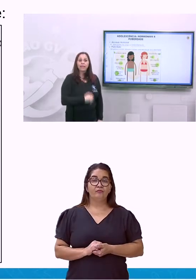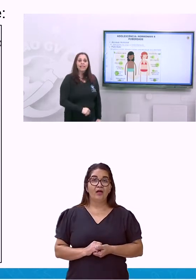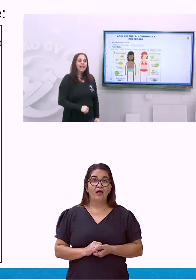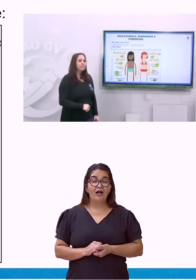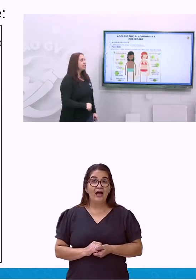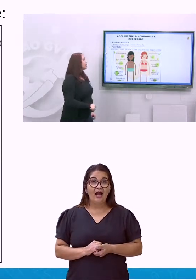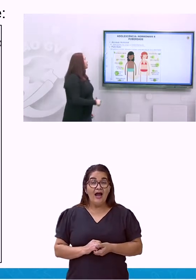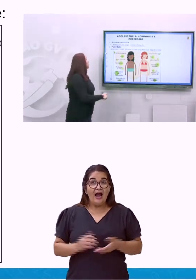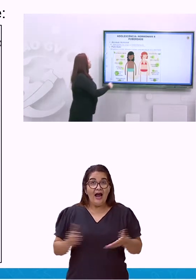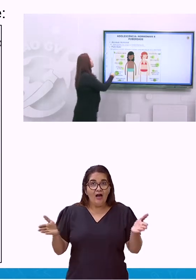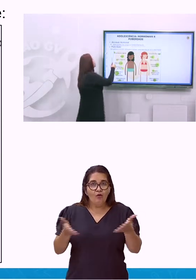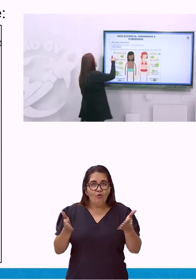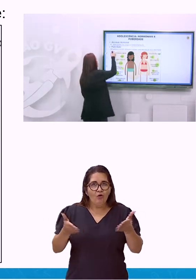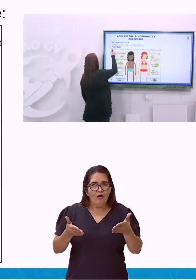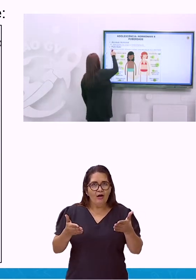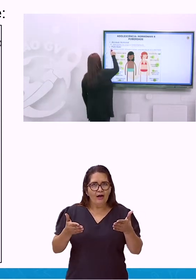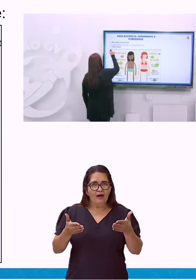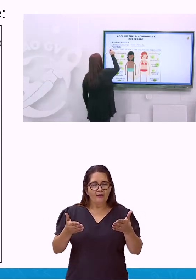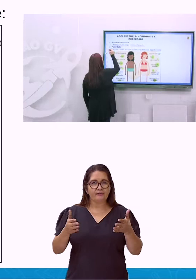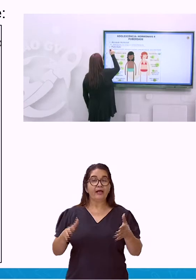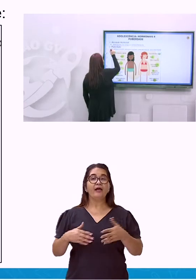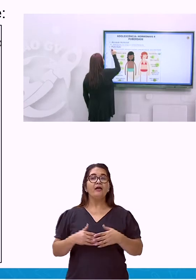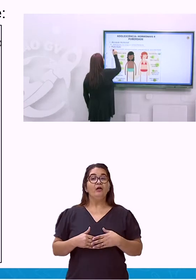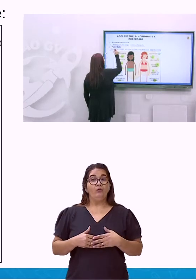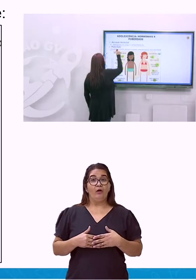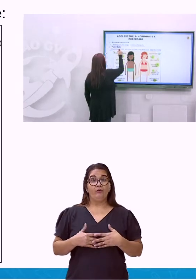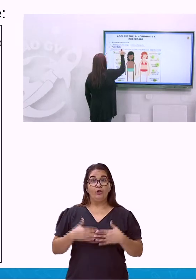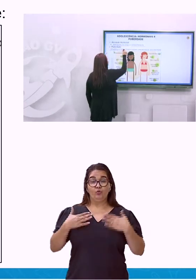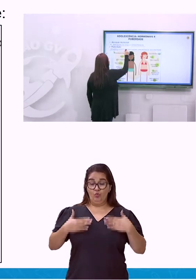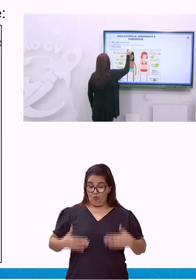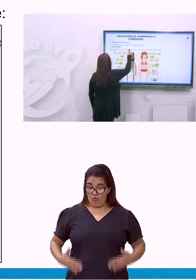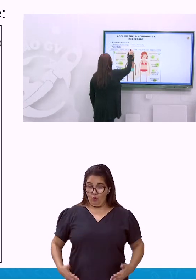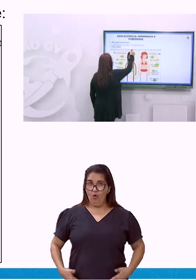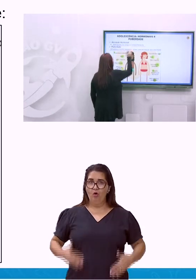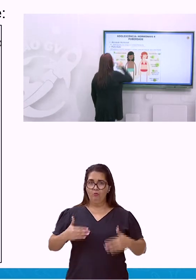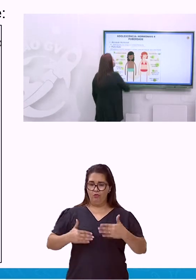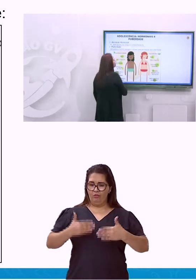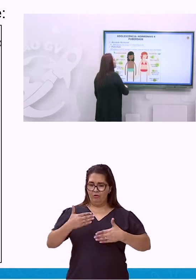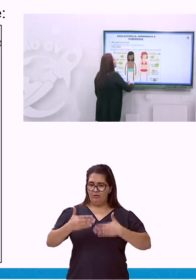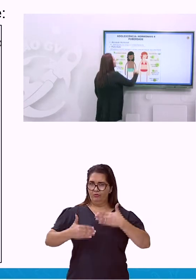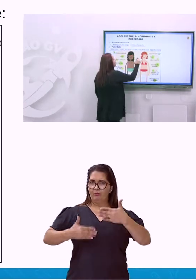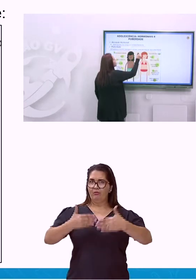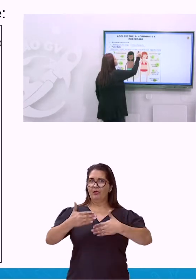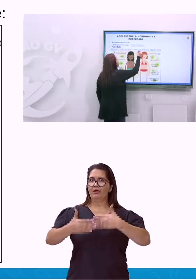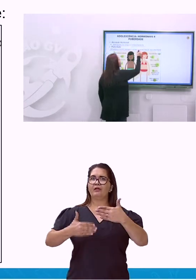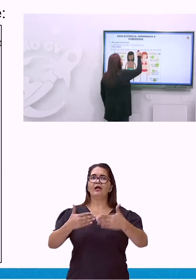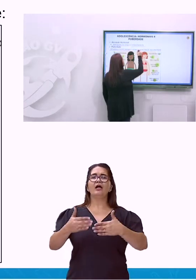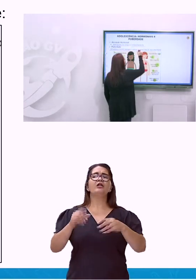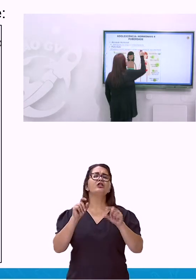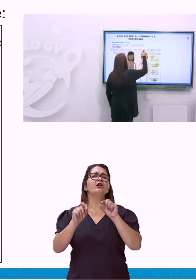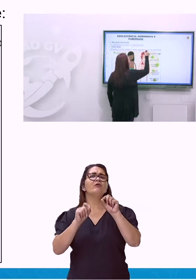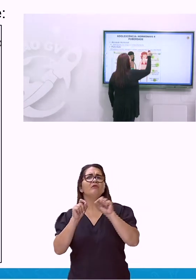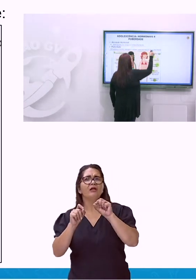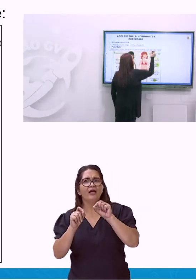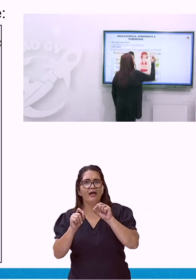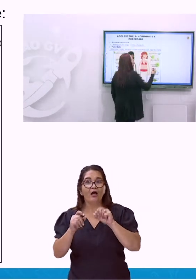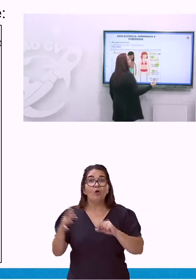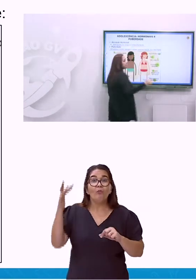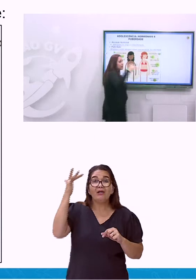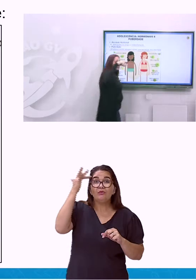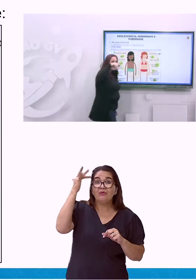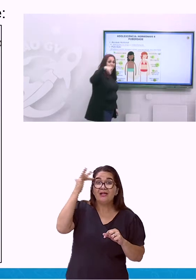A puberdade, então, nós vamos ter lá o amadurecimento sexual. E as características